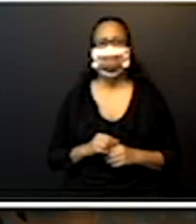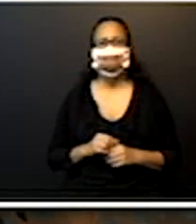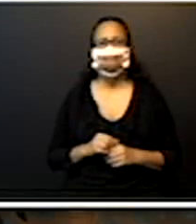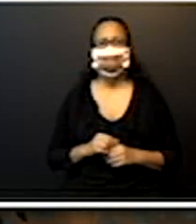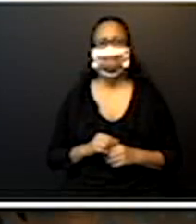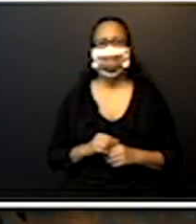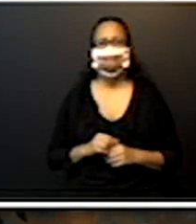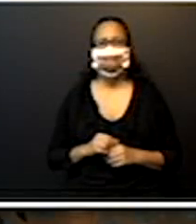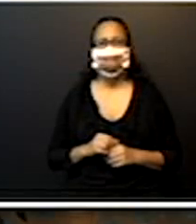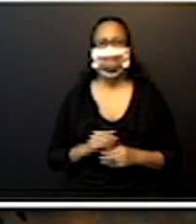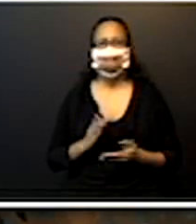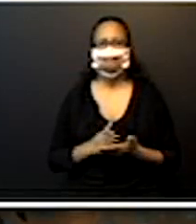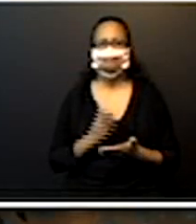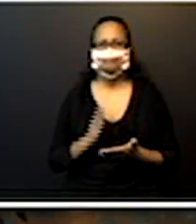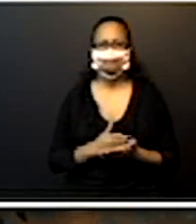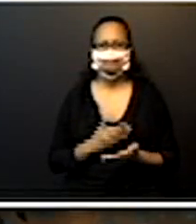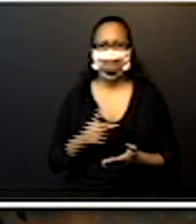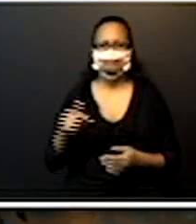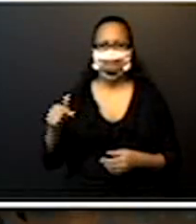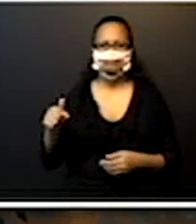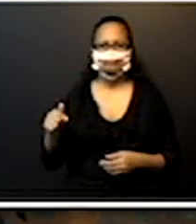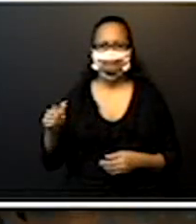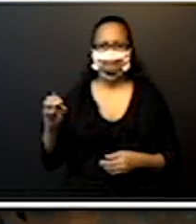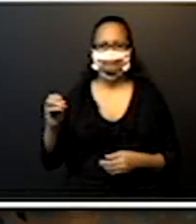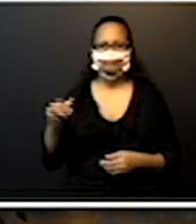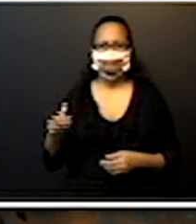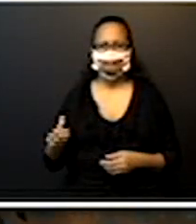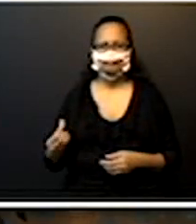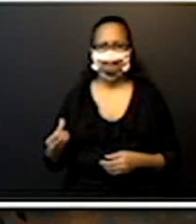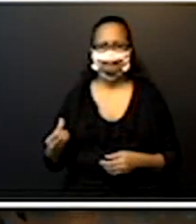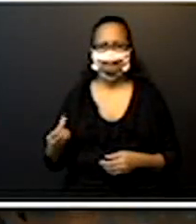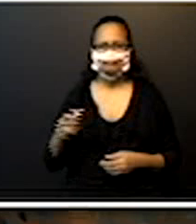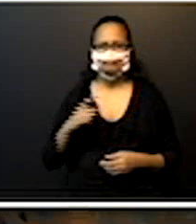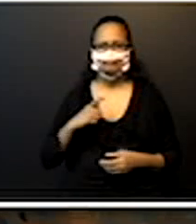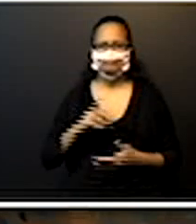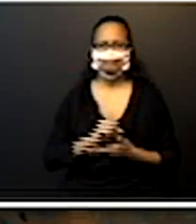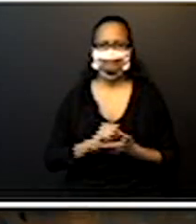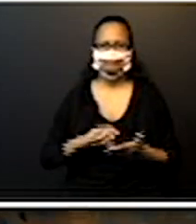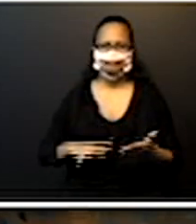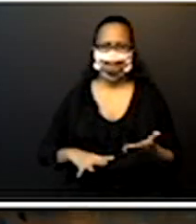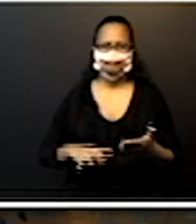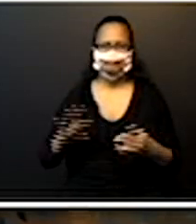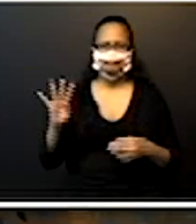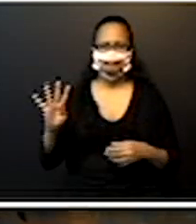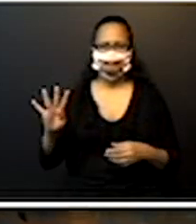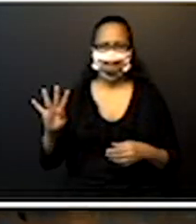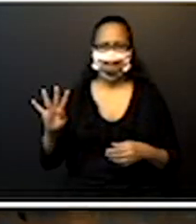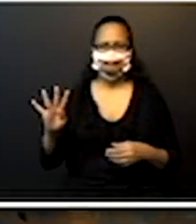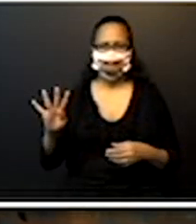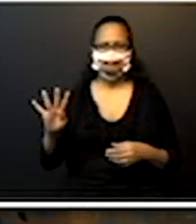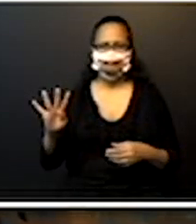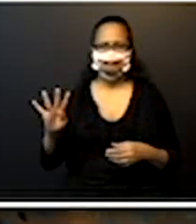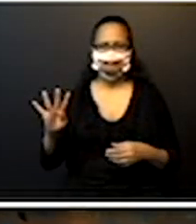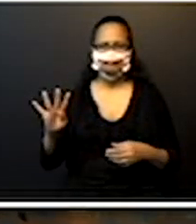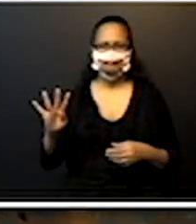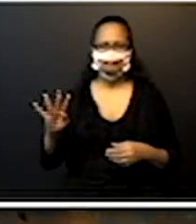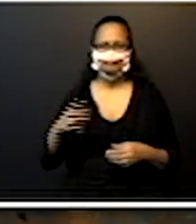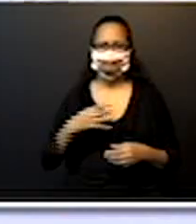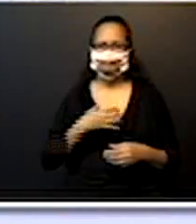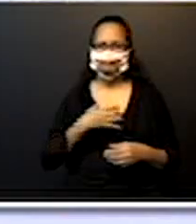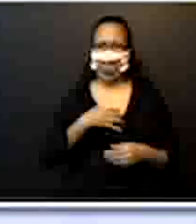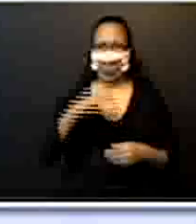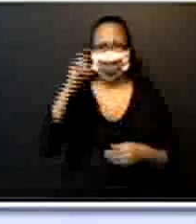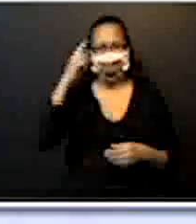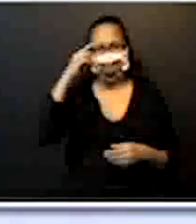Na página 206 ainda, ainda tem um exercício 4, que é a mesma ideia, só